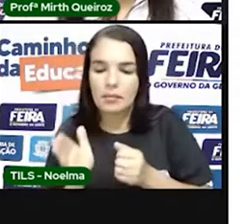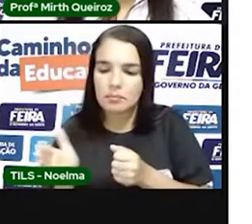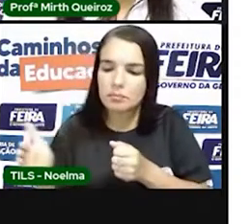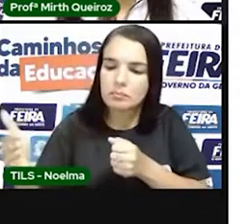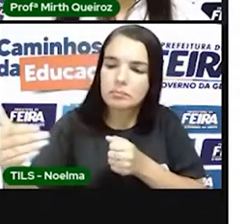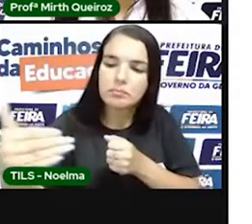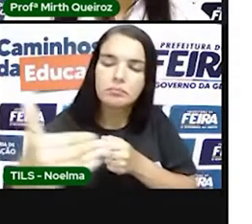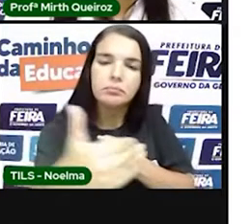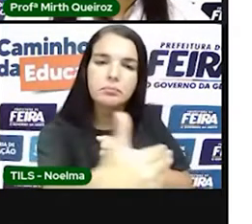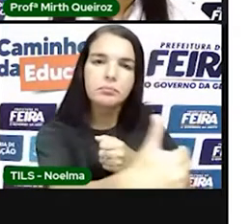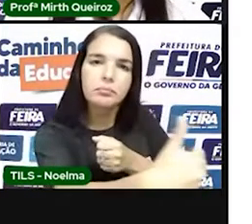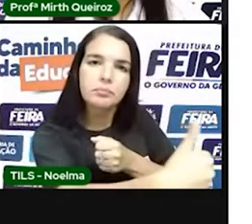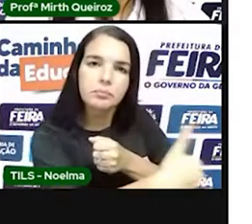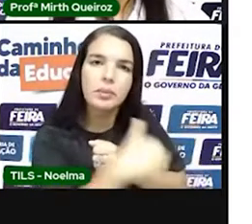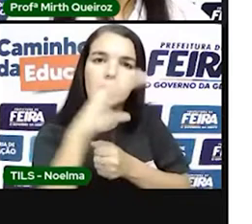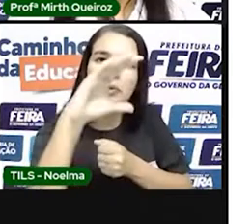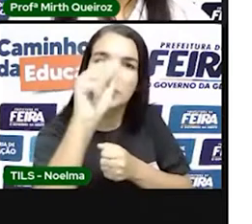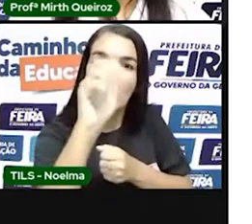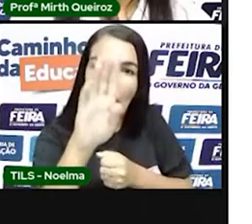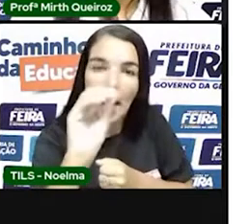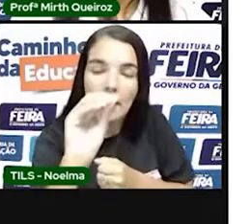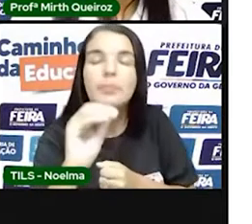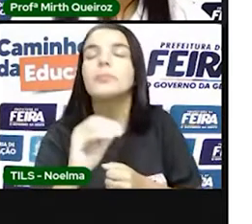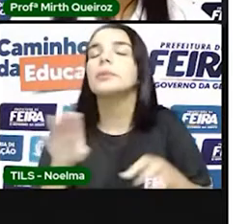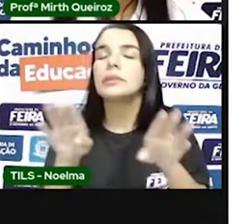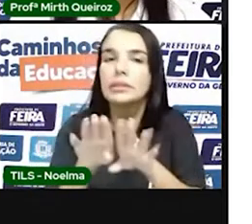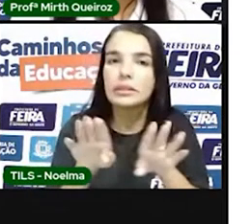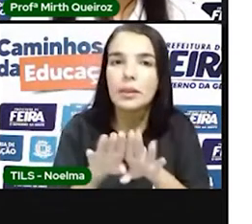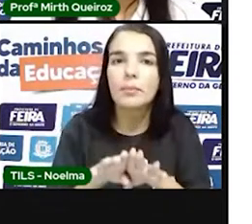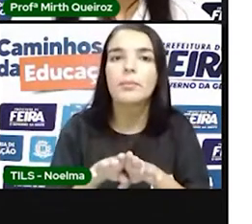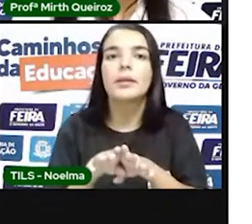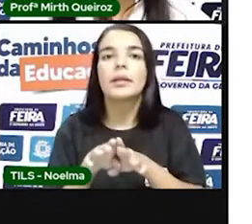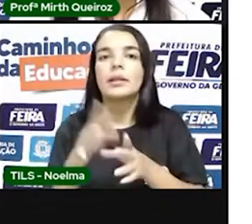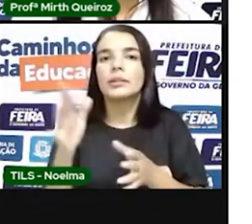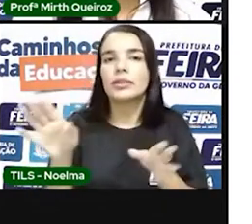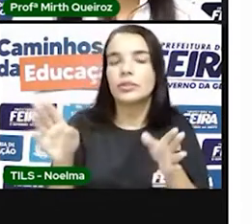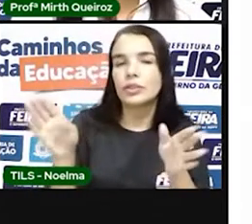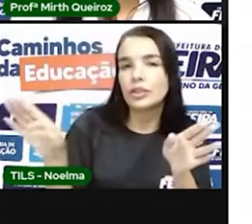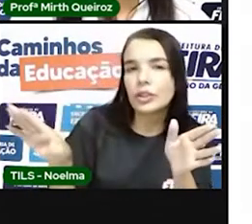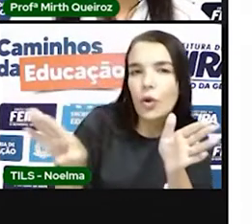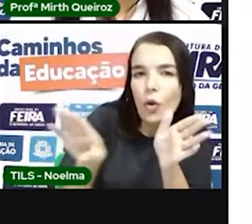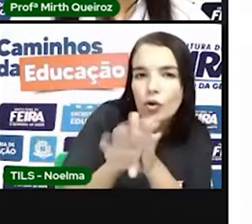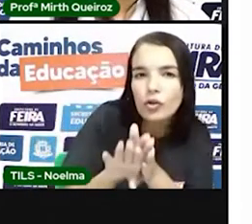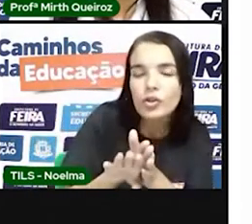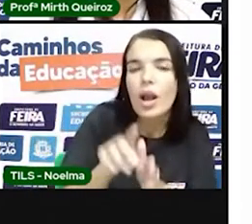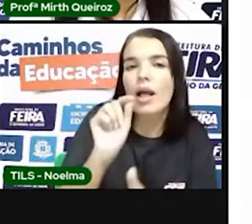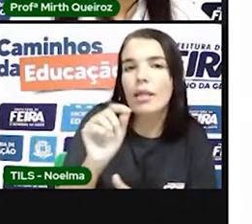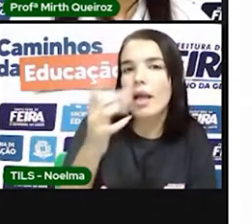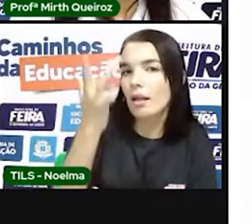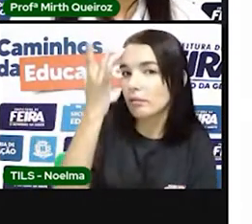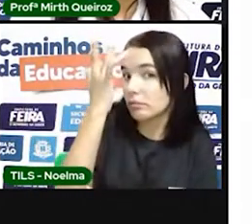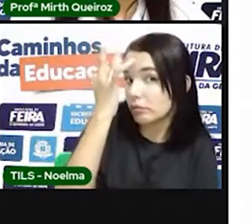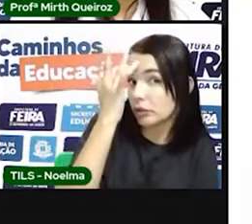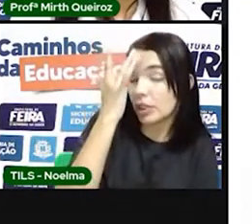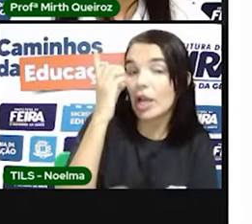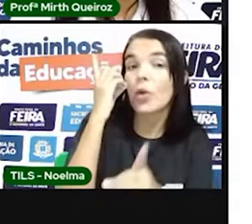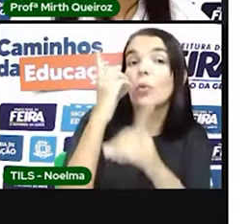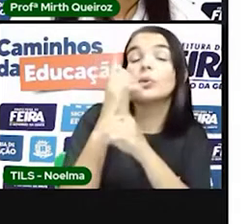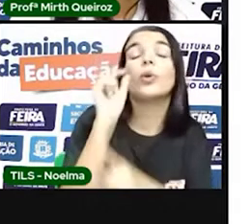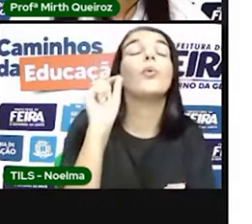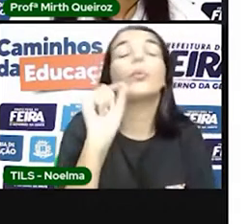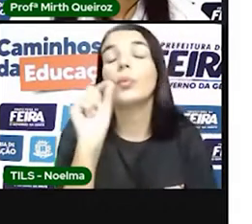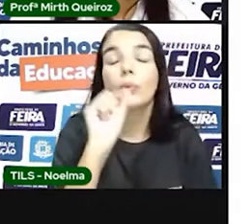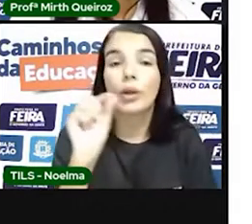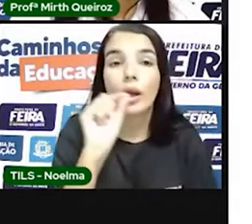até as Índias, né? Eles encontraram nesse meio do caminho